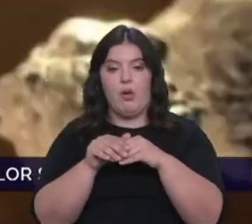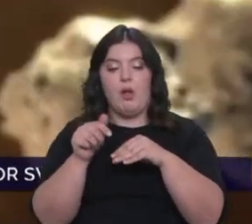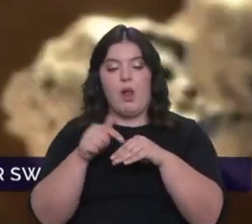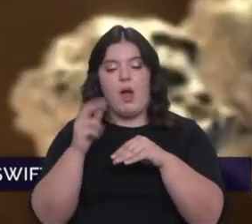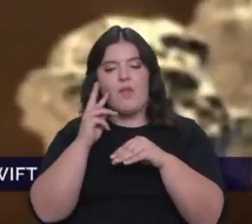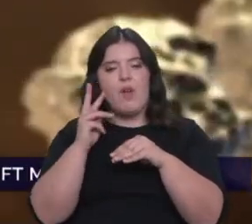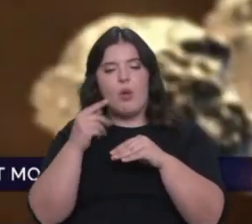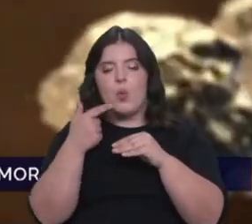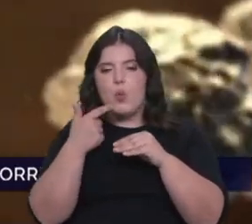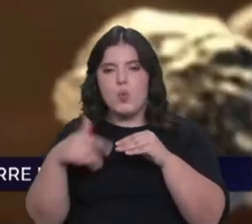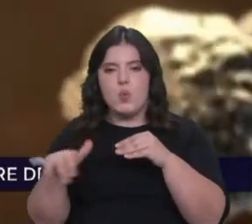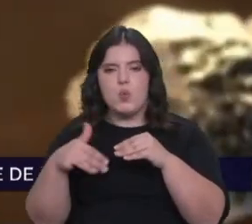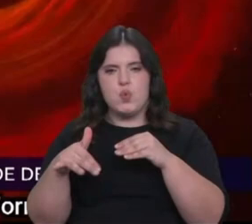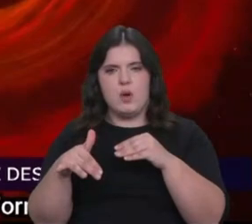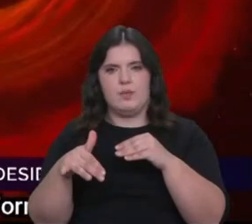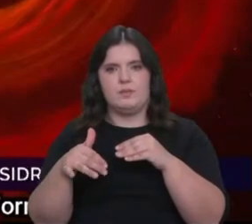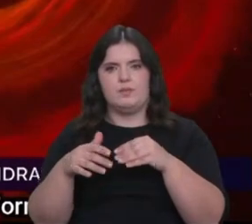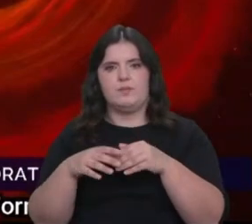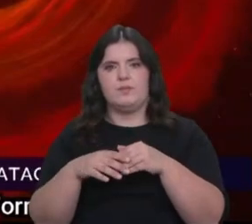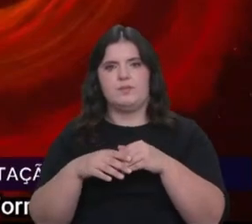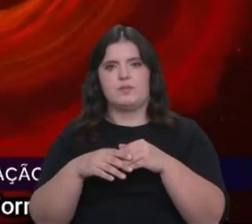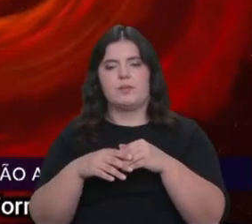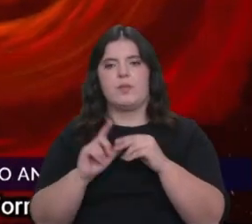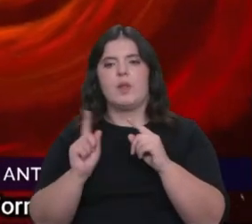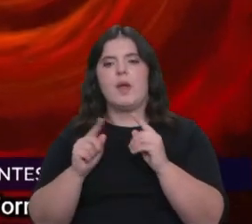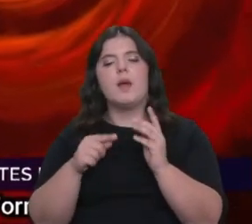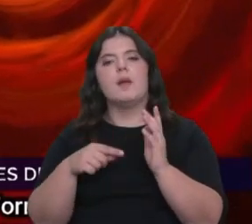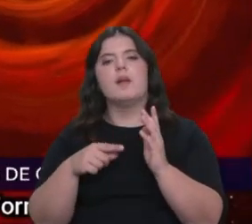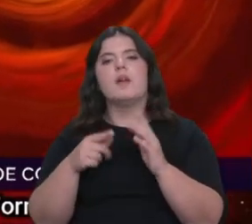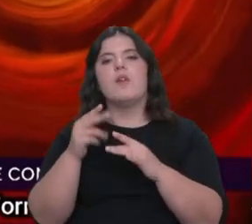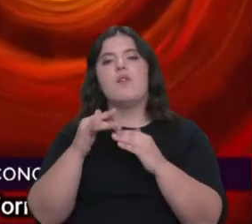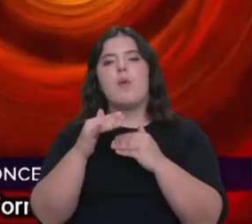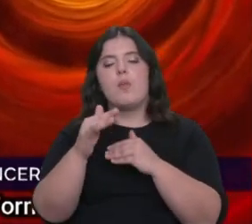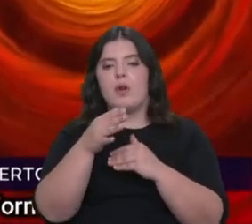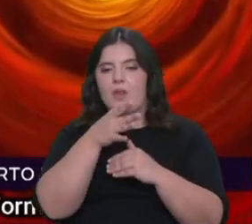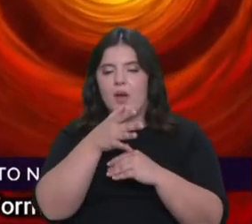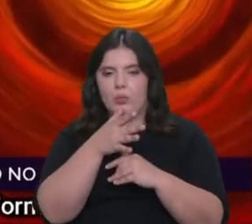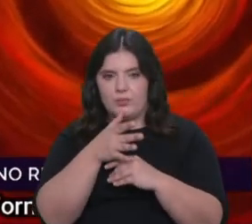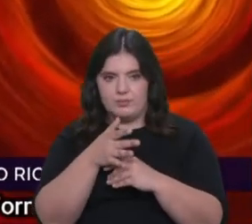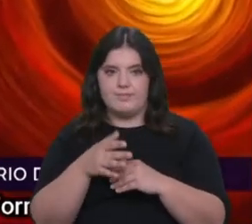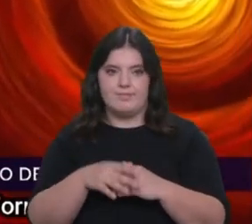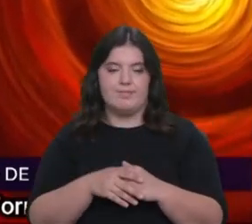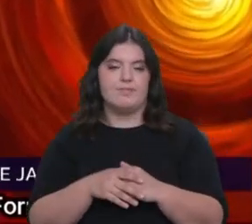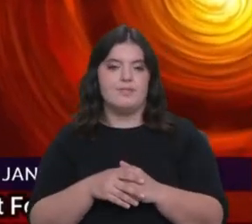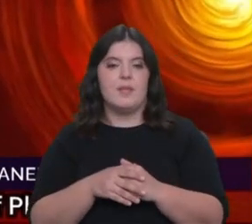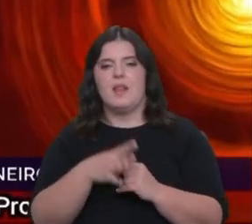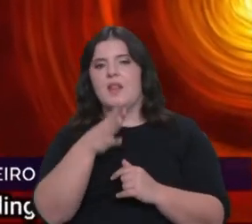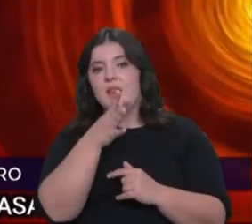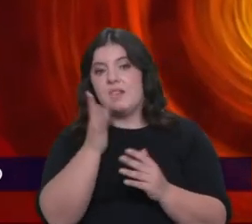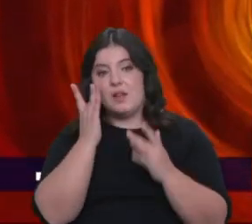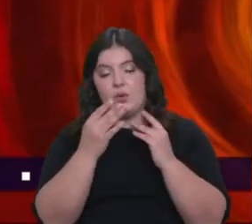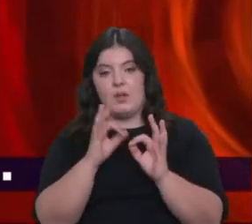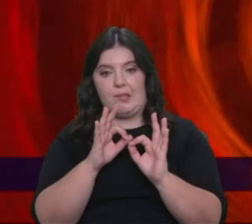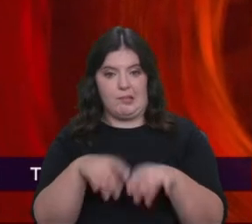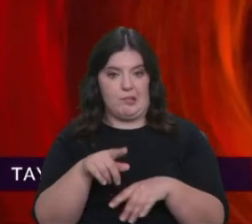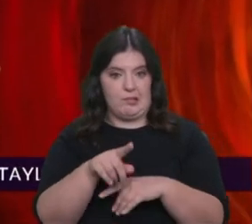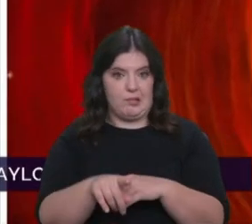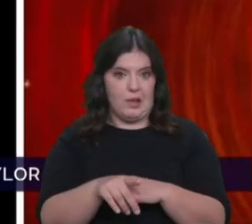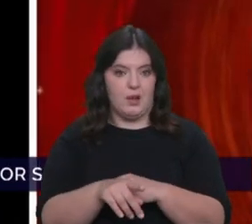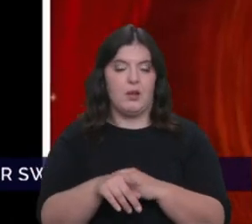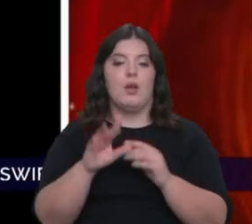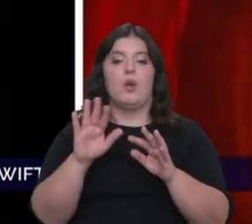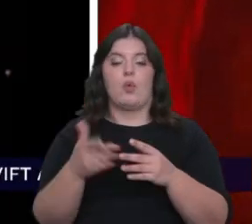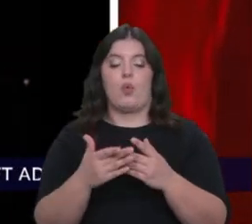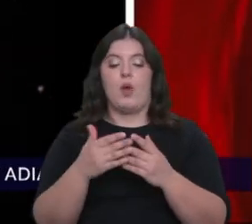valor, uma grande abundância de, precisamente, vapor de água. Que era isso que dizia a teoria. Quando estes seixos